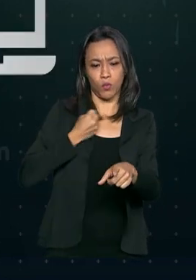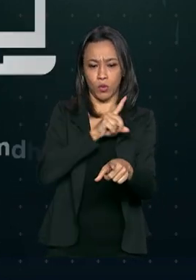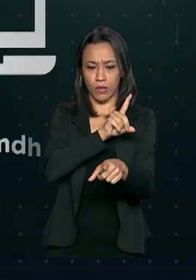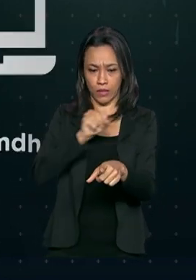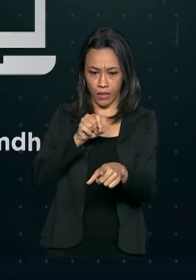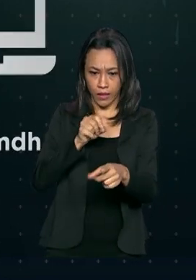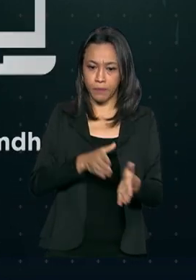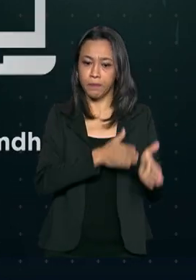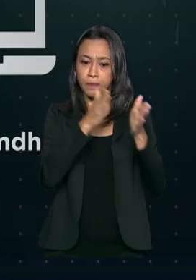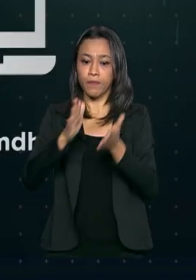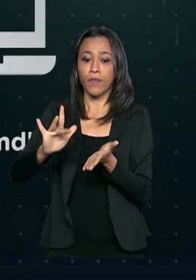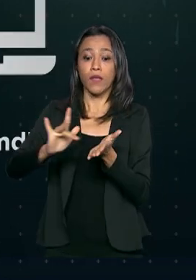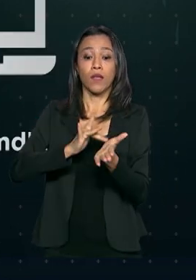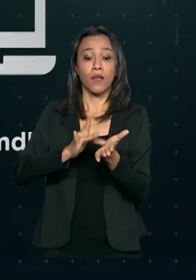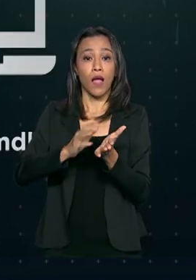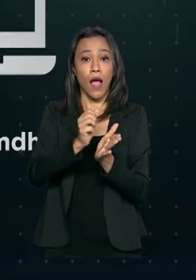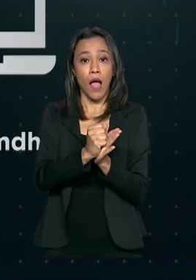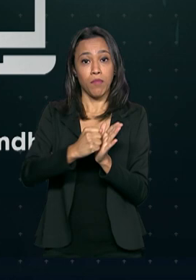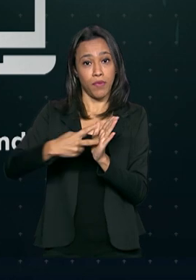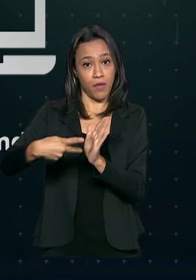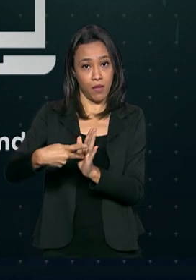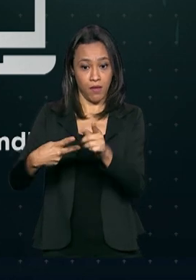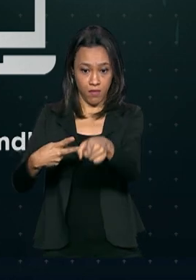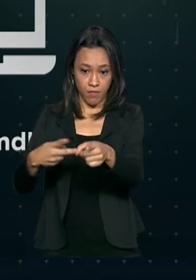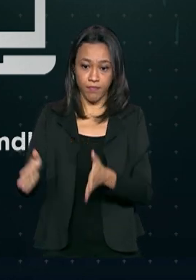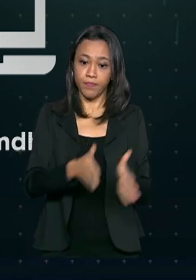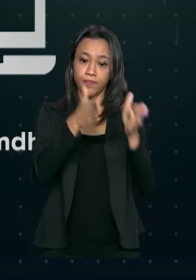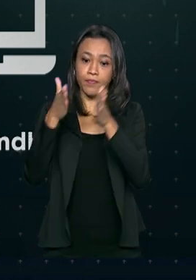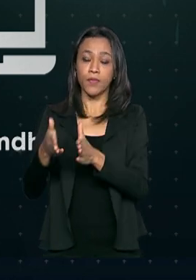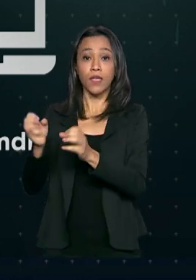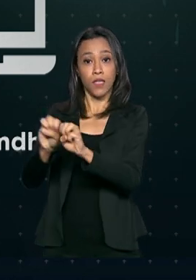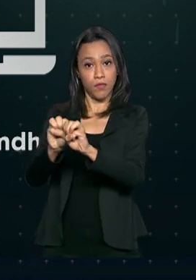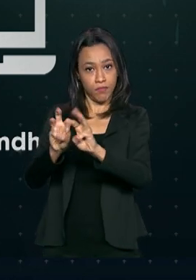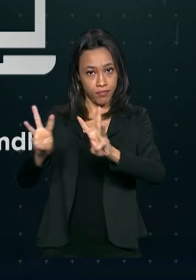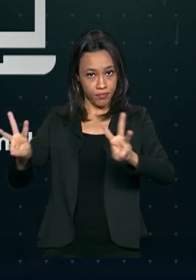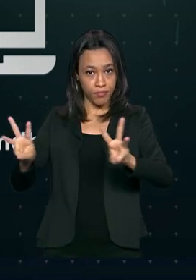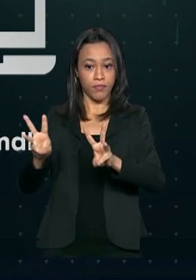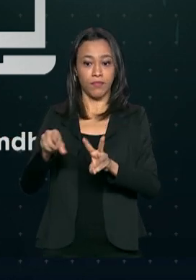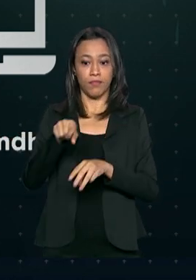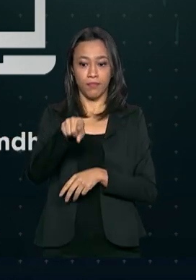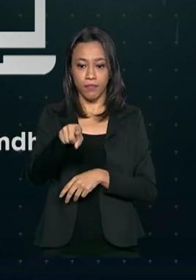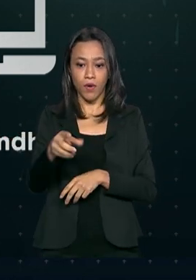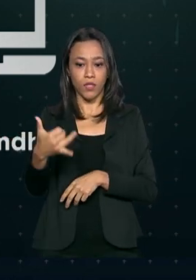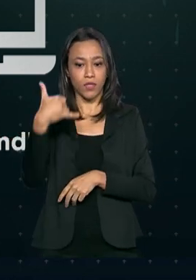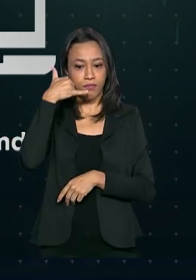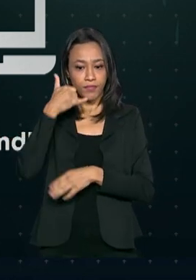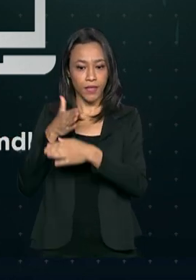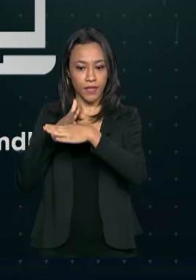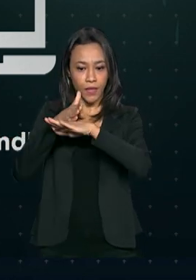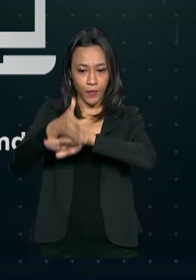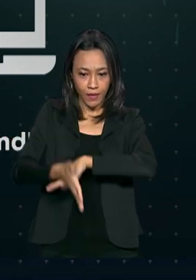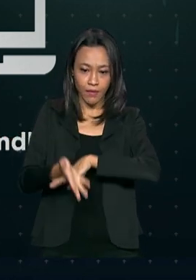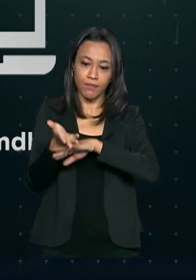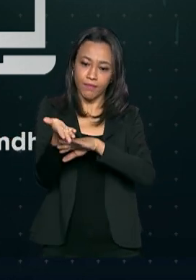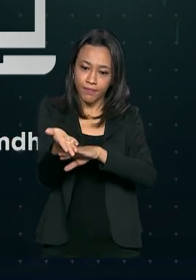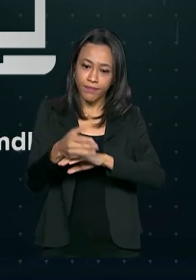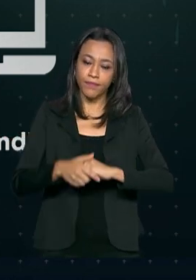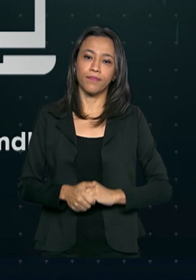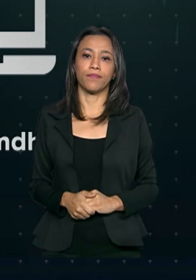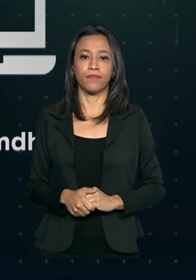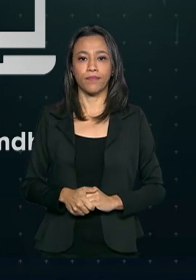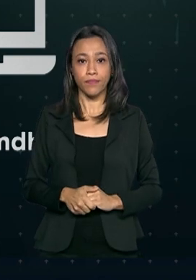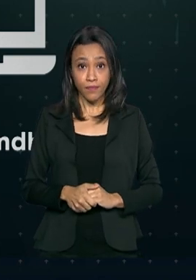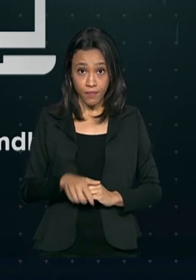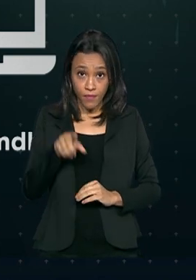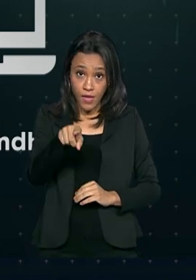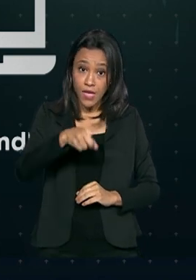100, pelo aplicativo Direitos Humanos Brasil e no site ouvidoria.mdh.gov.br.